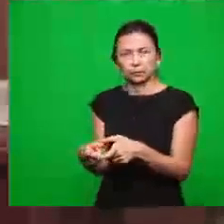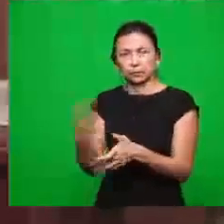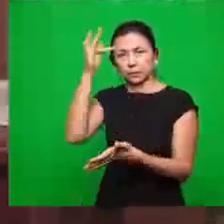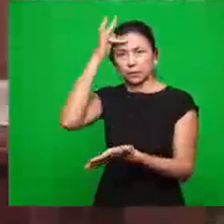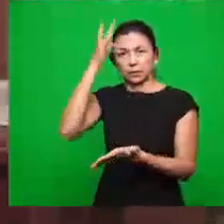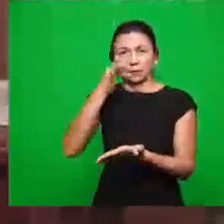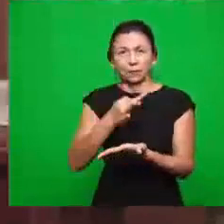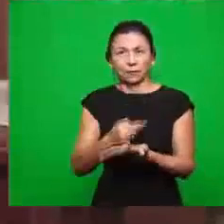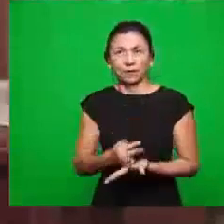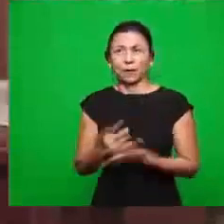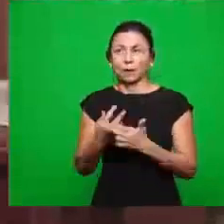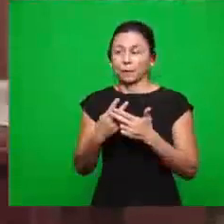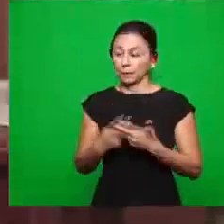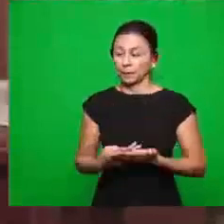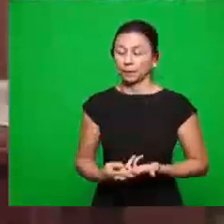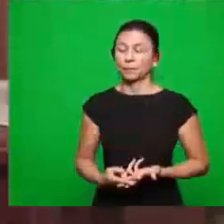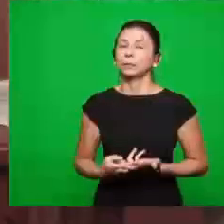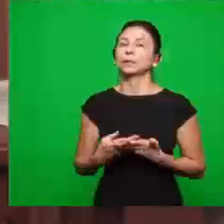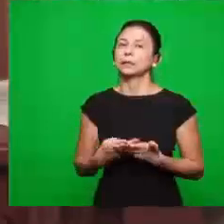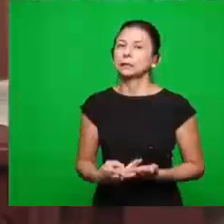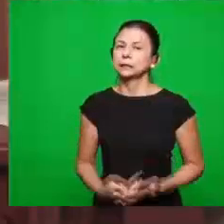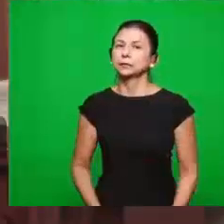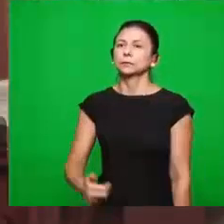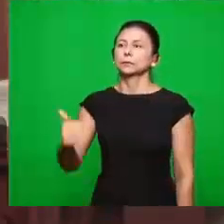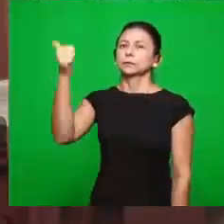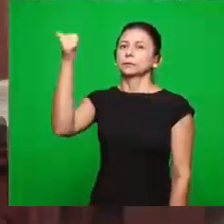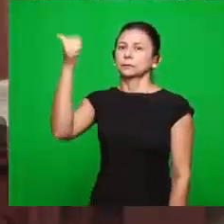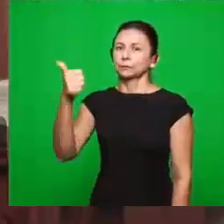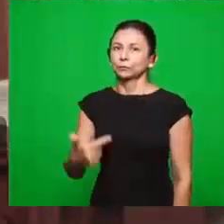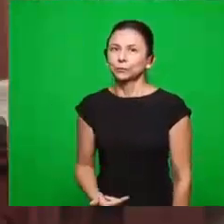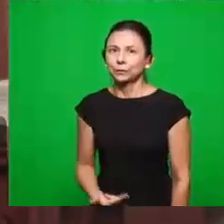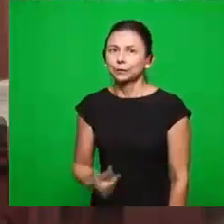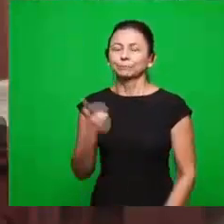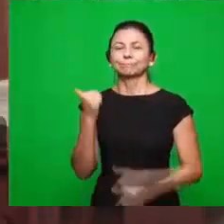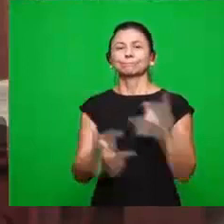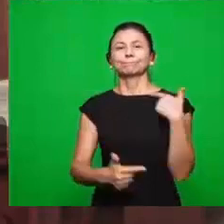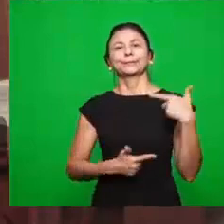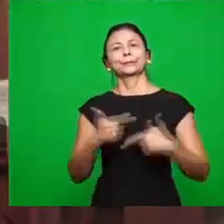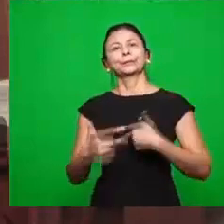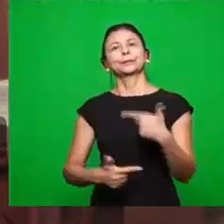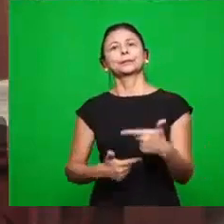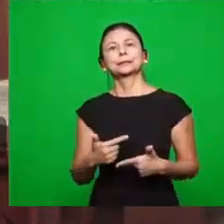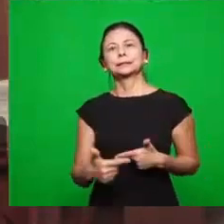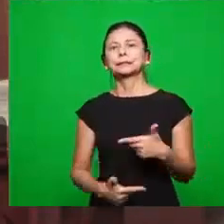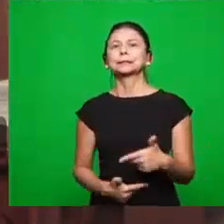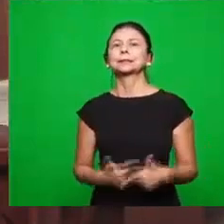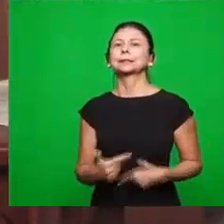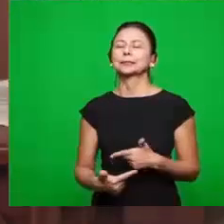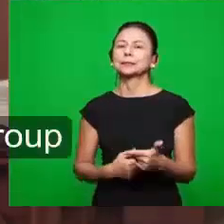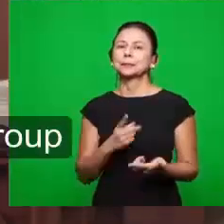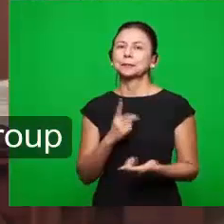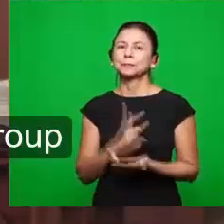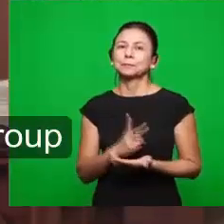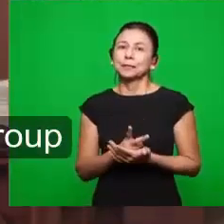e a paciência sobrepujaram todas as grandes lutas, apesar de vocês